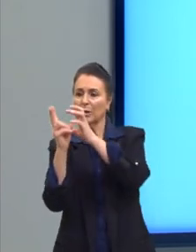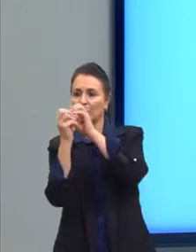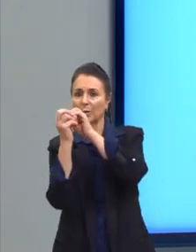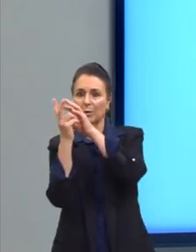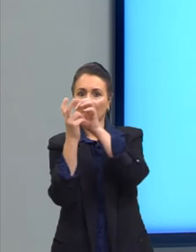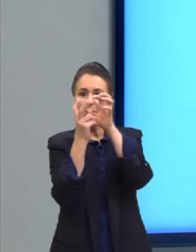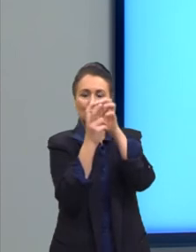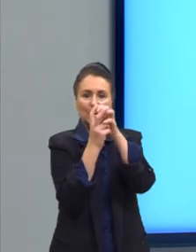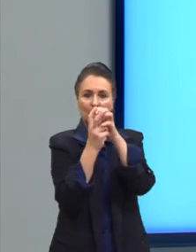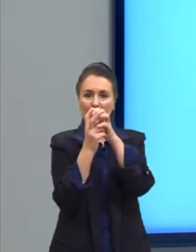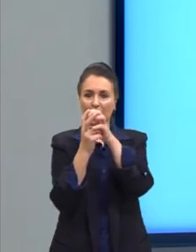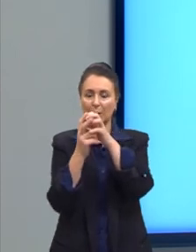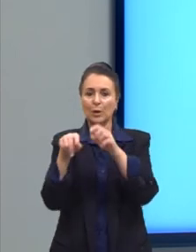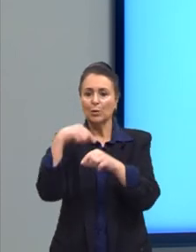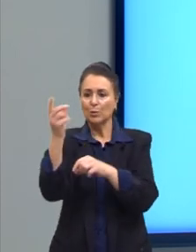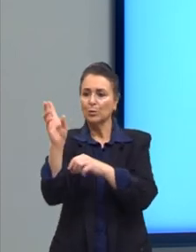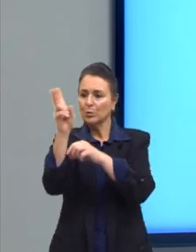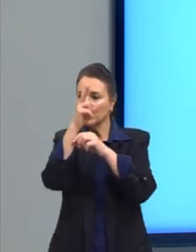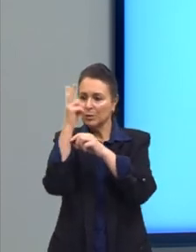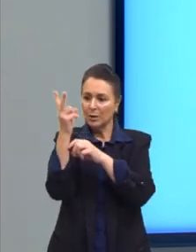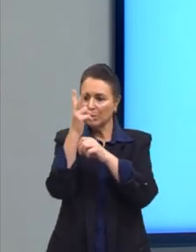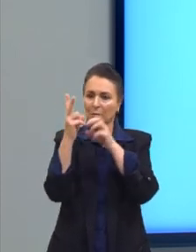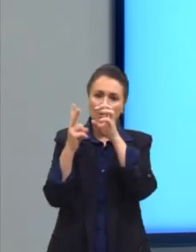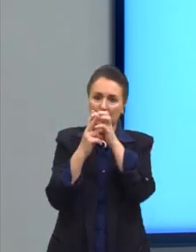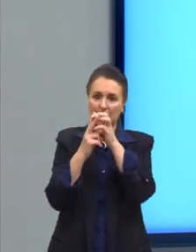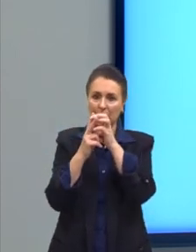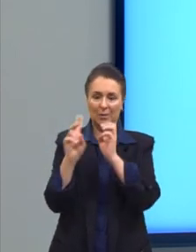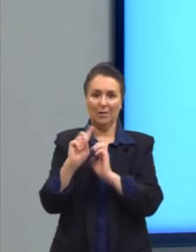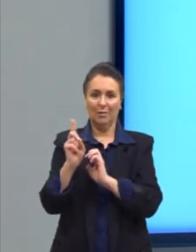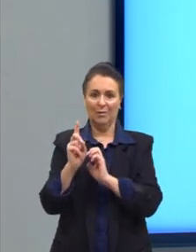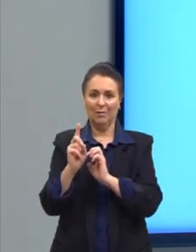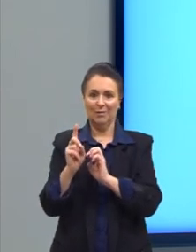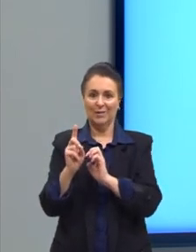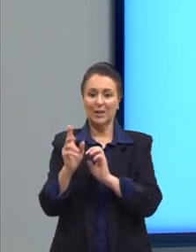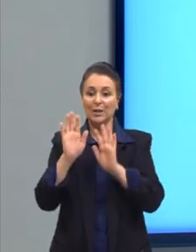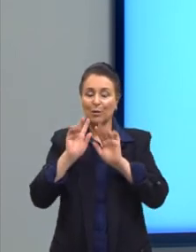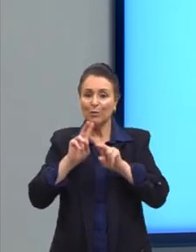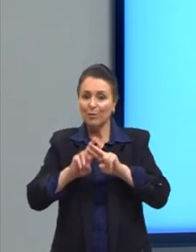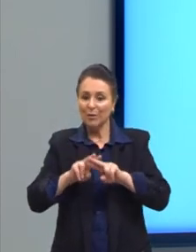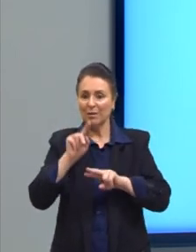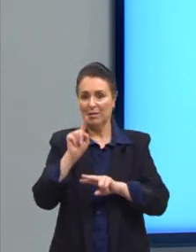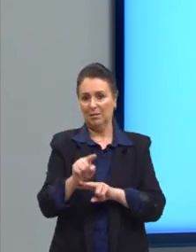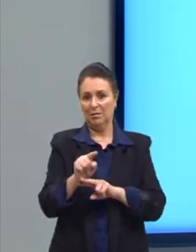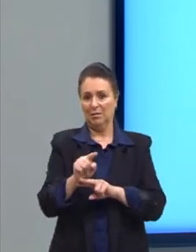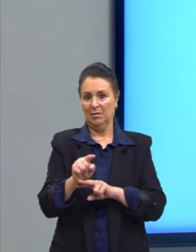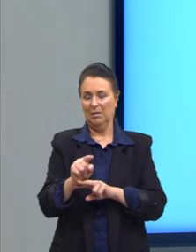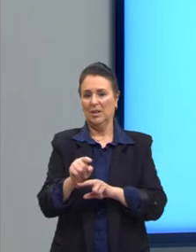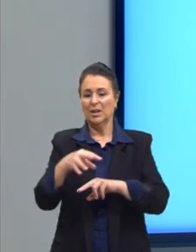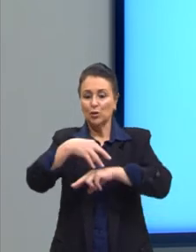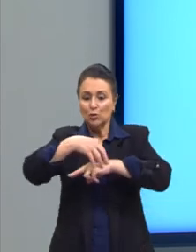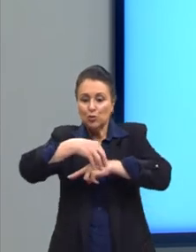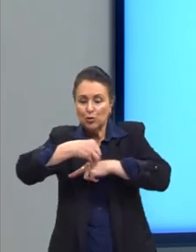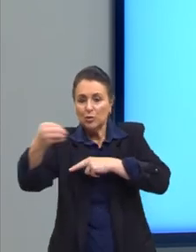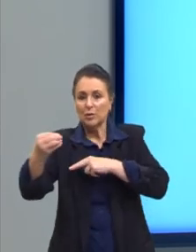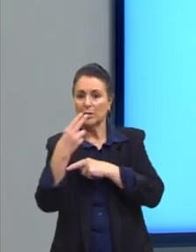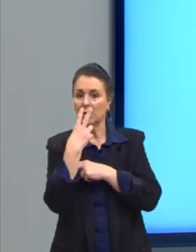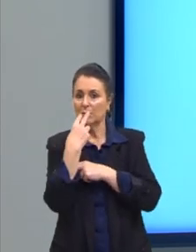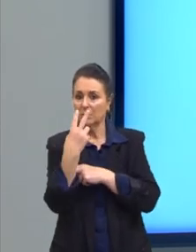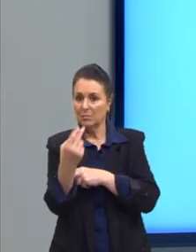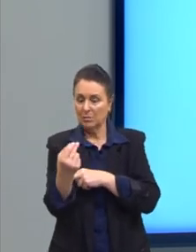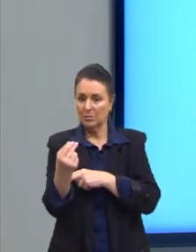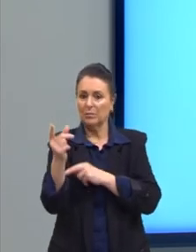de parasitismo no outro, né? A fim de se alimentar. Ah, ele não vai se instalar a fim de se alimentar, retirando os nutrientes aos